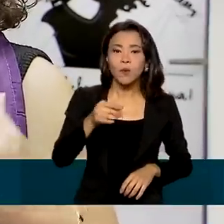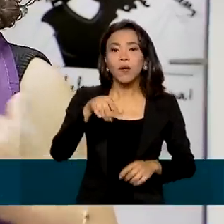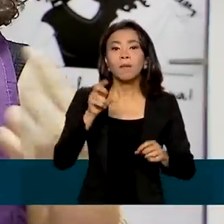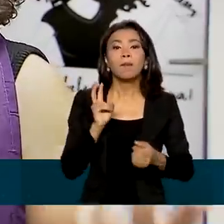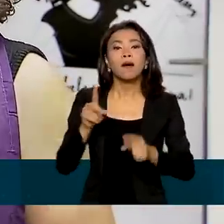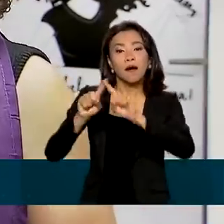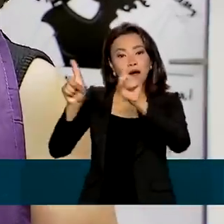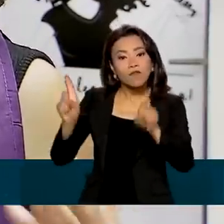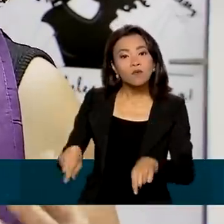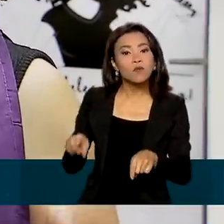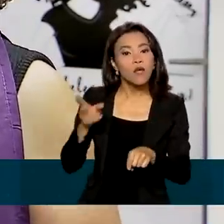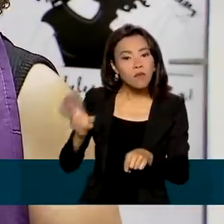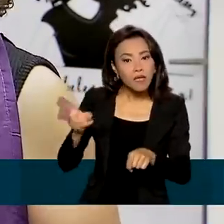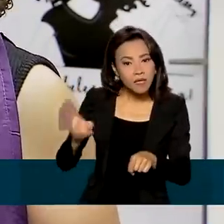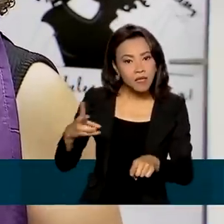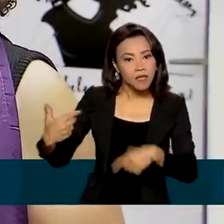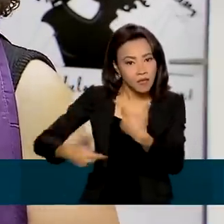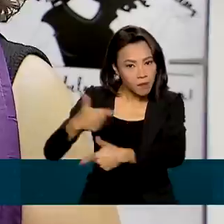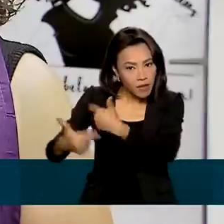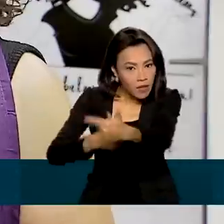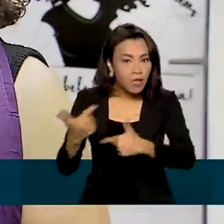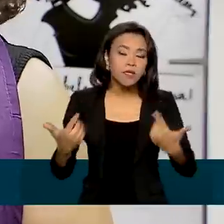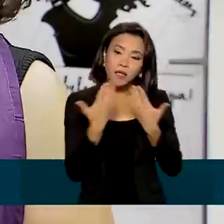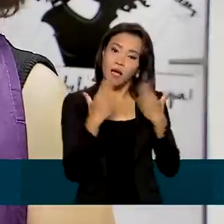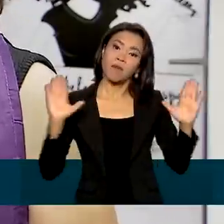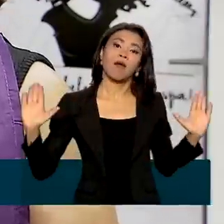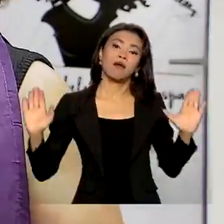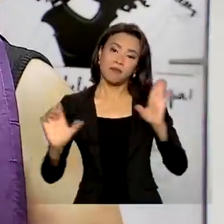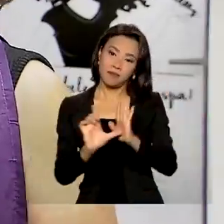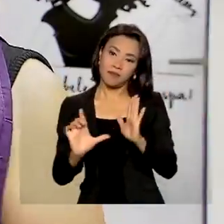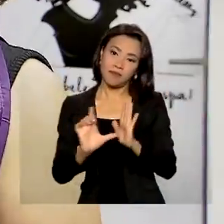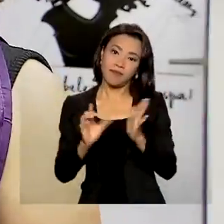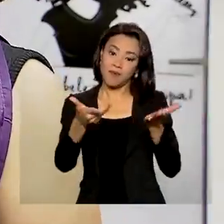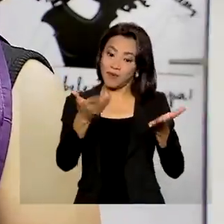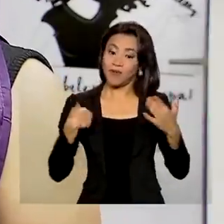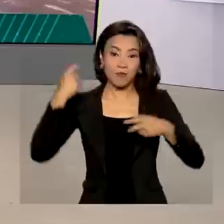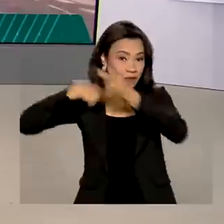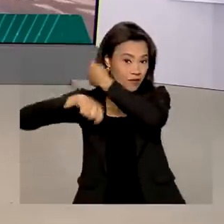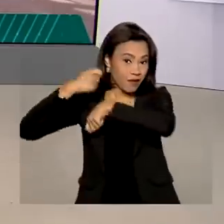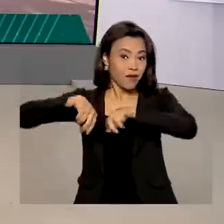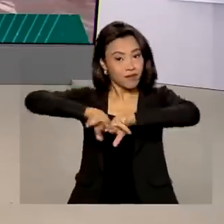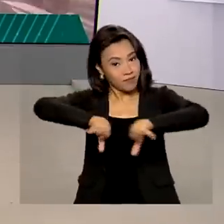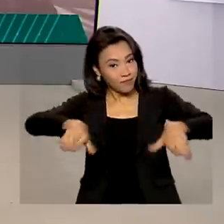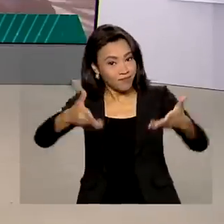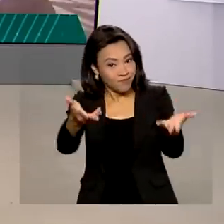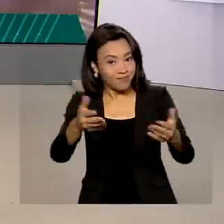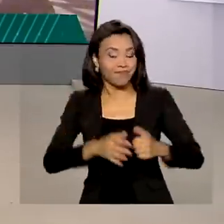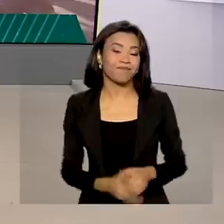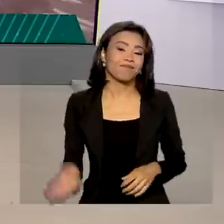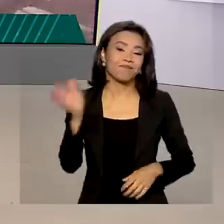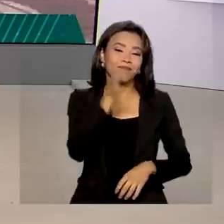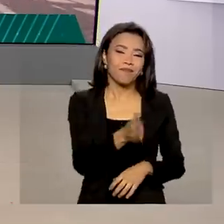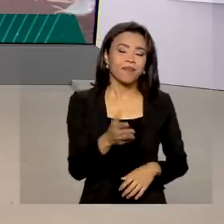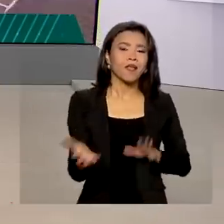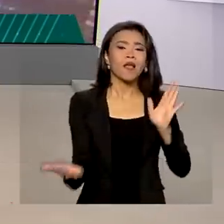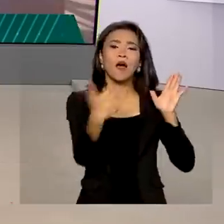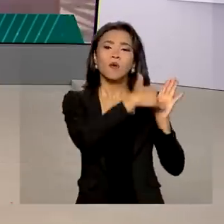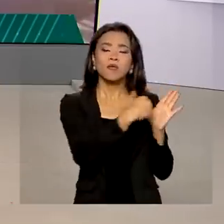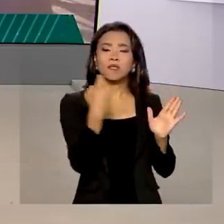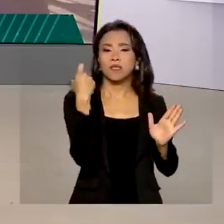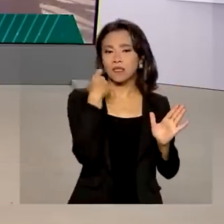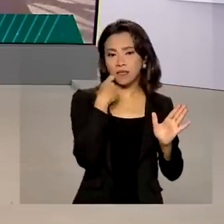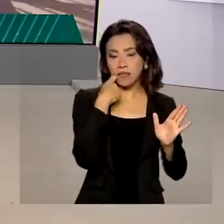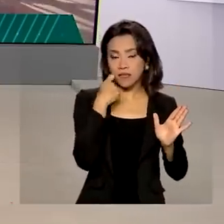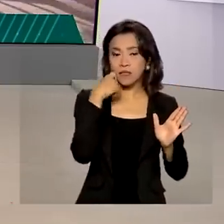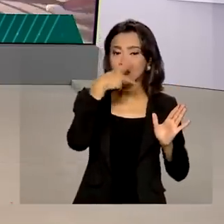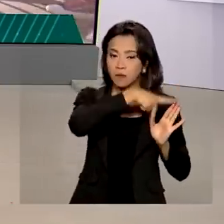as portas abertas, então, assim, não tem outra alternativa. Na última sexta-feira, o presidente Jair